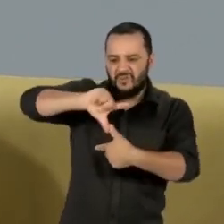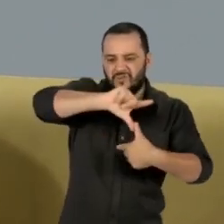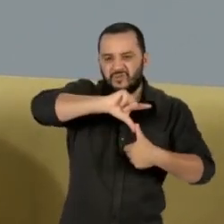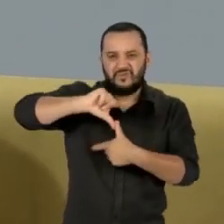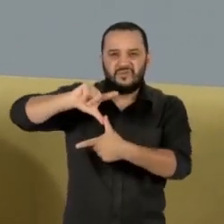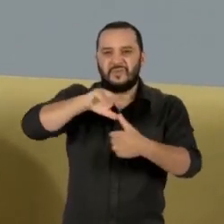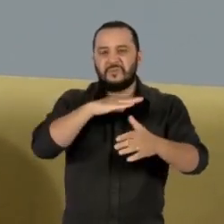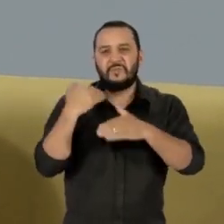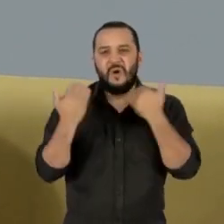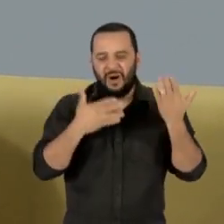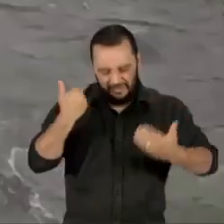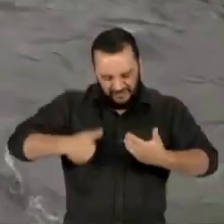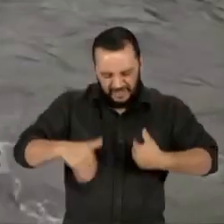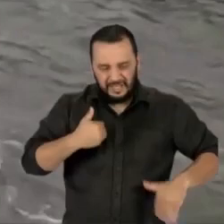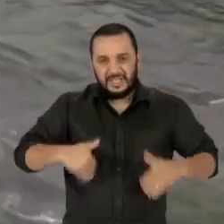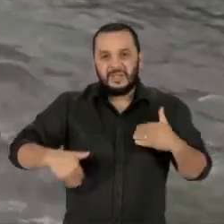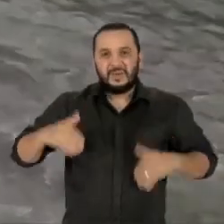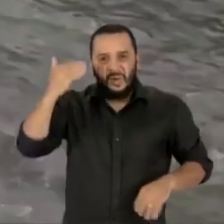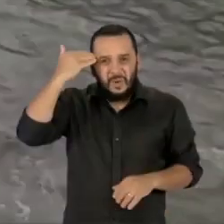prejuízos na Coreia do Sul.